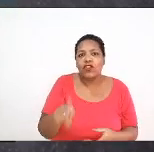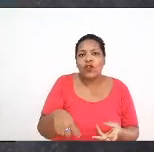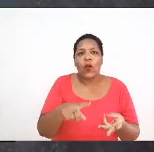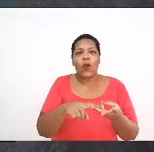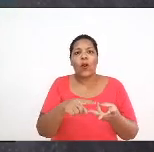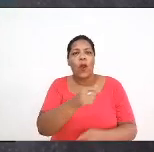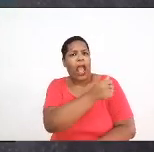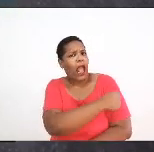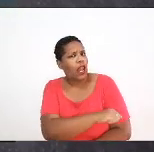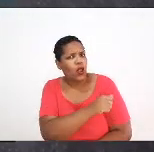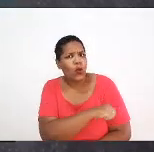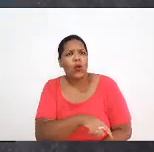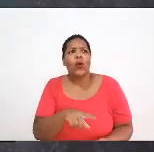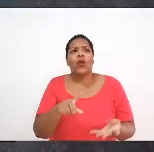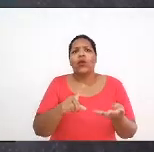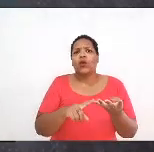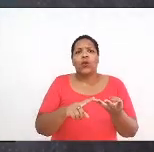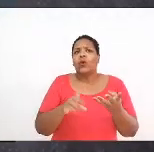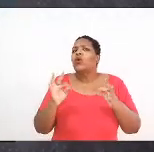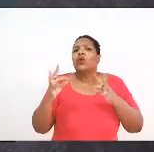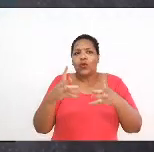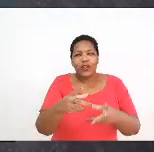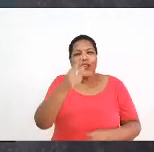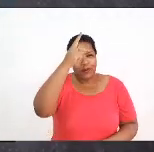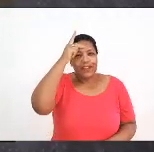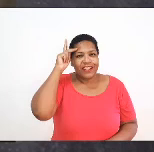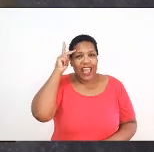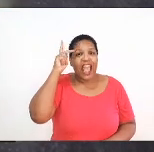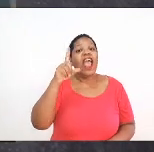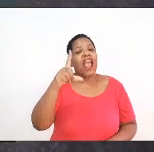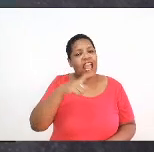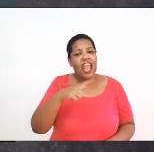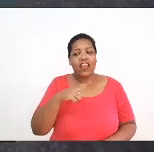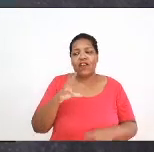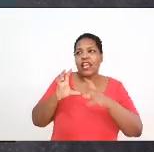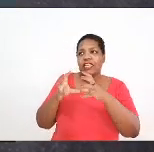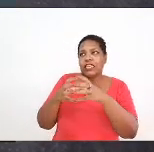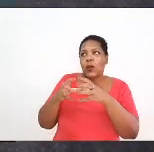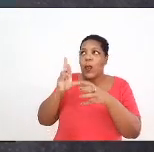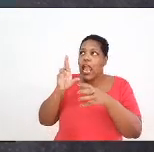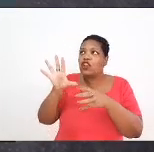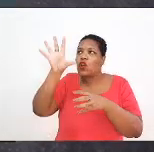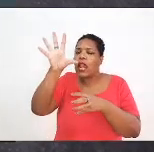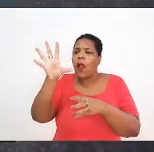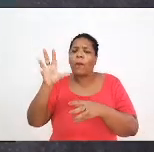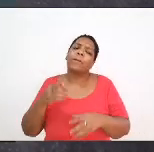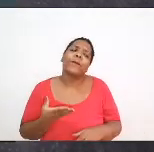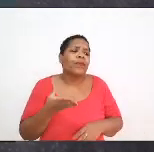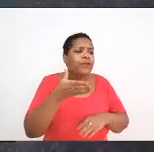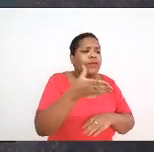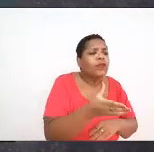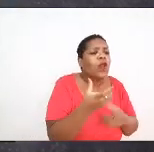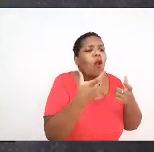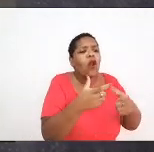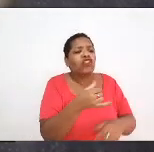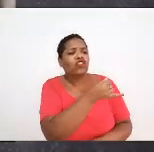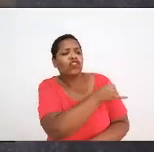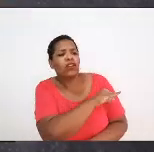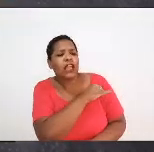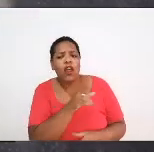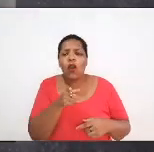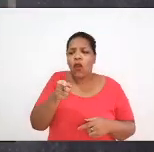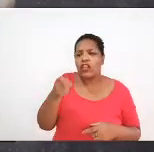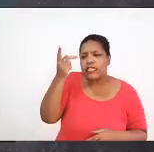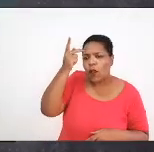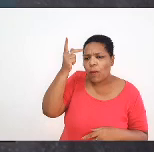que eles possam se inteirar nos seus regionais, buscar saber quando que vai ser, o CFP vai se organizar para divulgar as